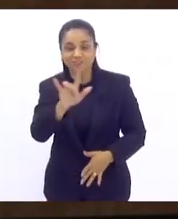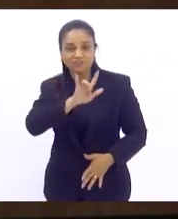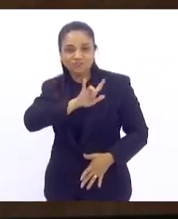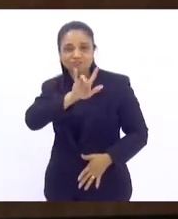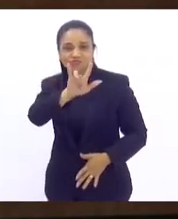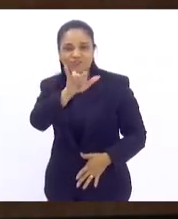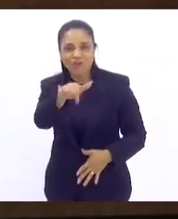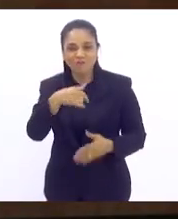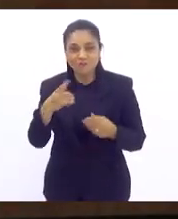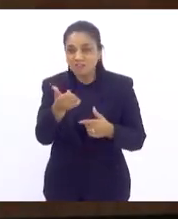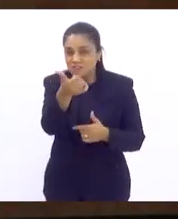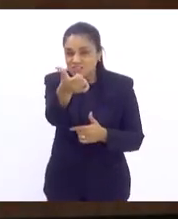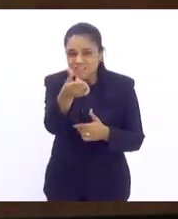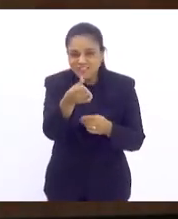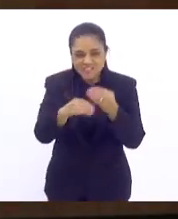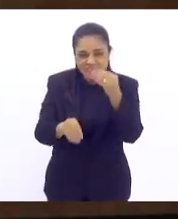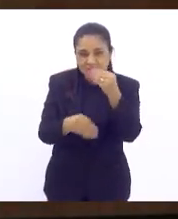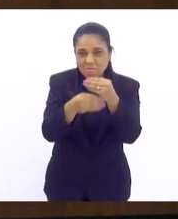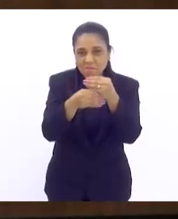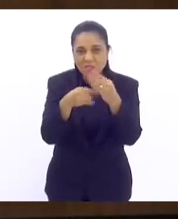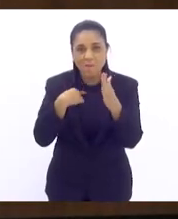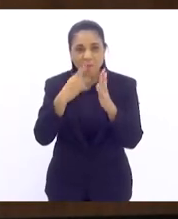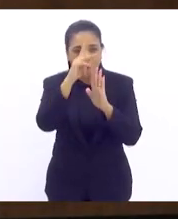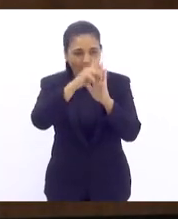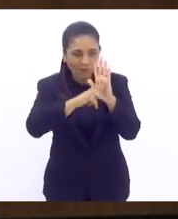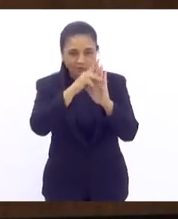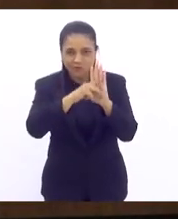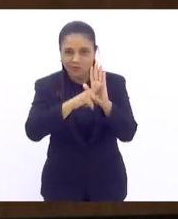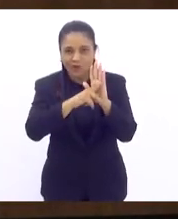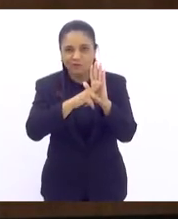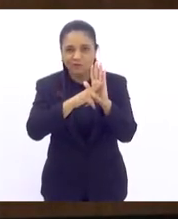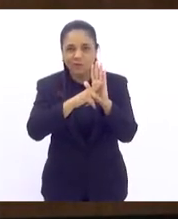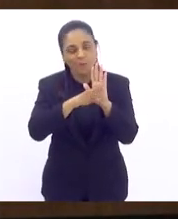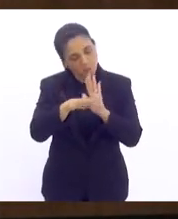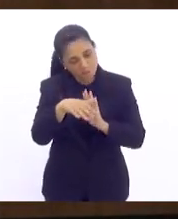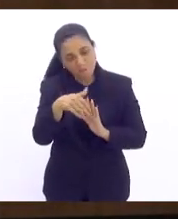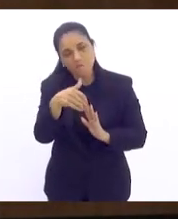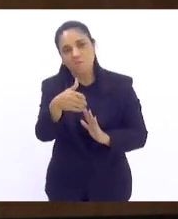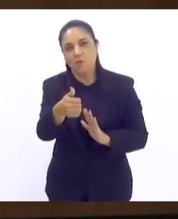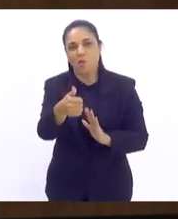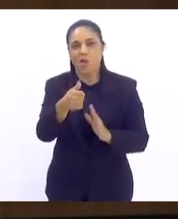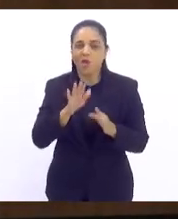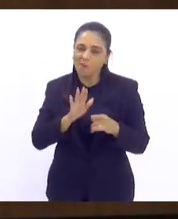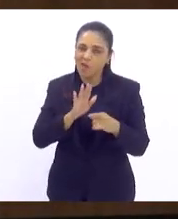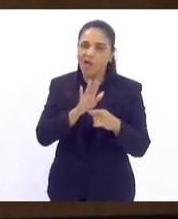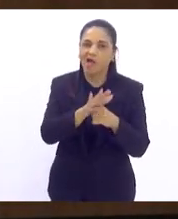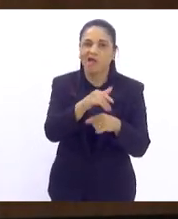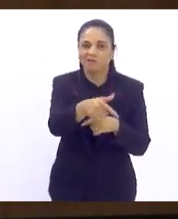emendas, meu grande projeto. Obrigada, deputado. É para melhorar, para contribuir. Vai